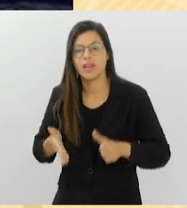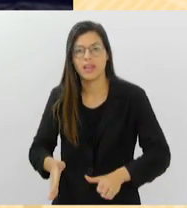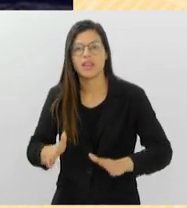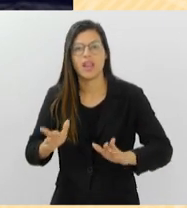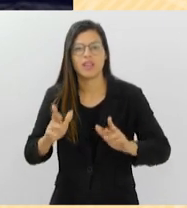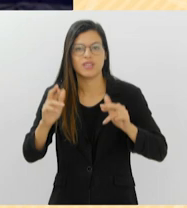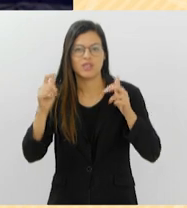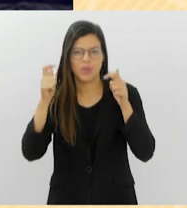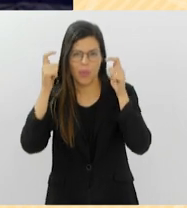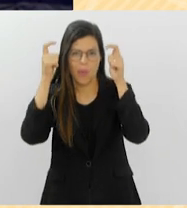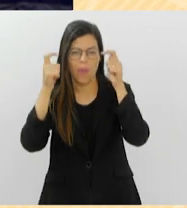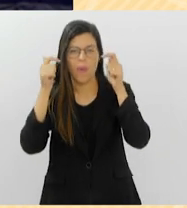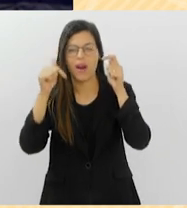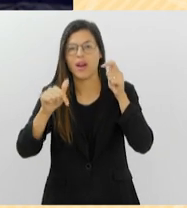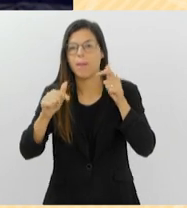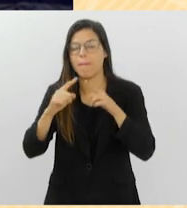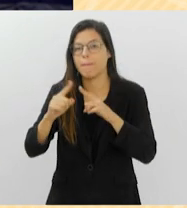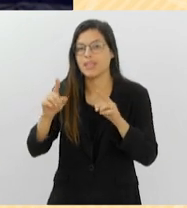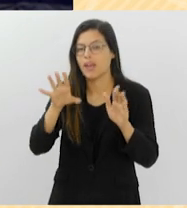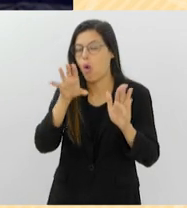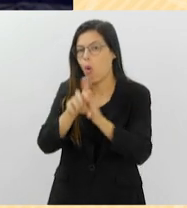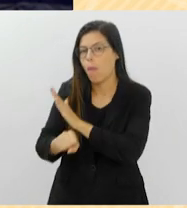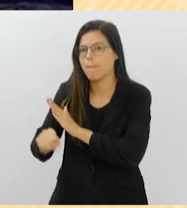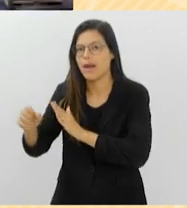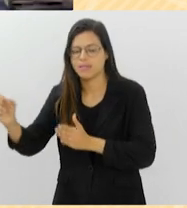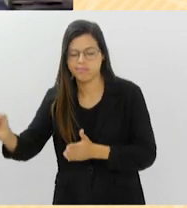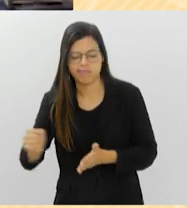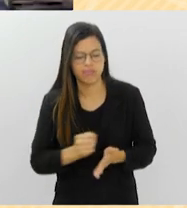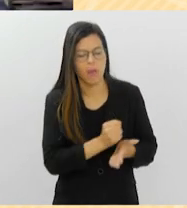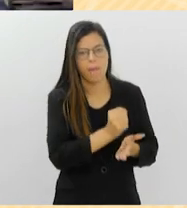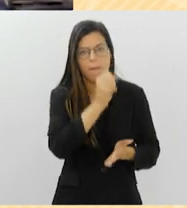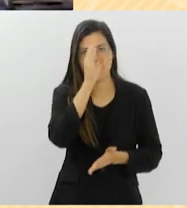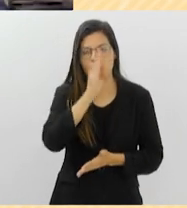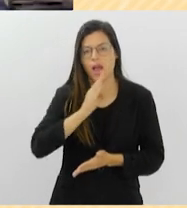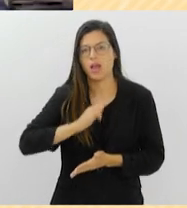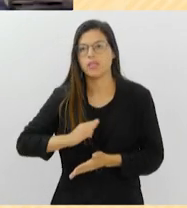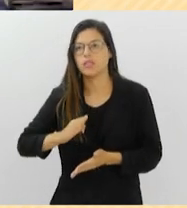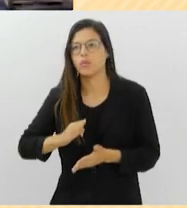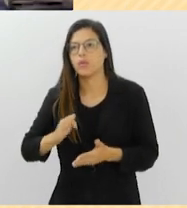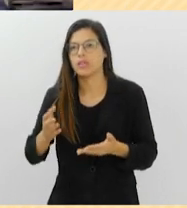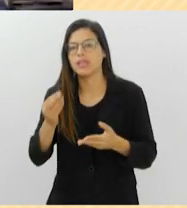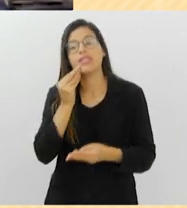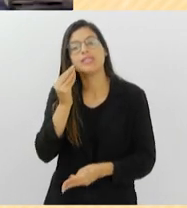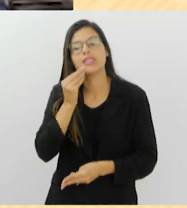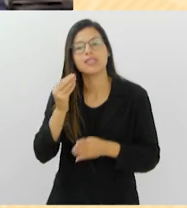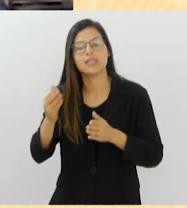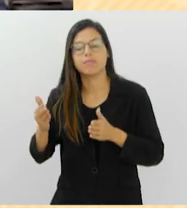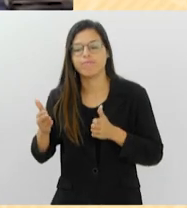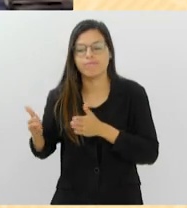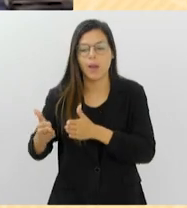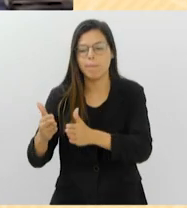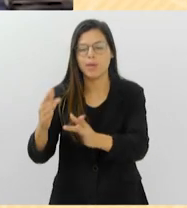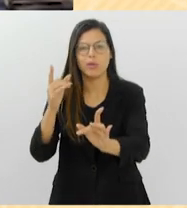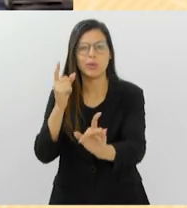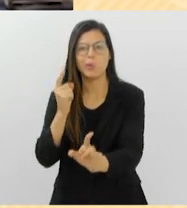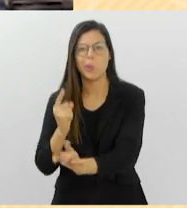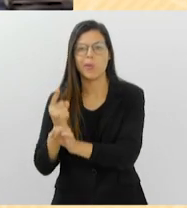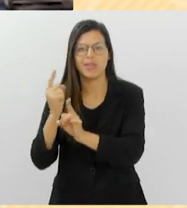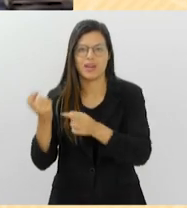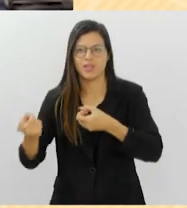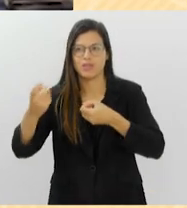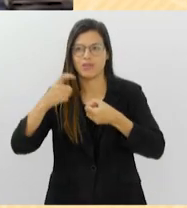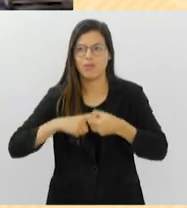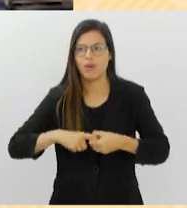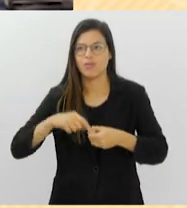mas é sequestrada e trazida para o Brasil. Em sua jornada para encontrar o caminho de volta para si e para seu povo, Nuang se